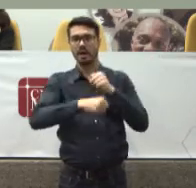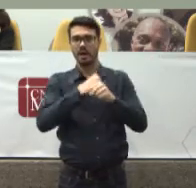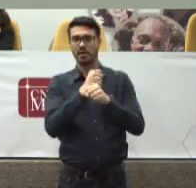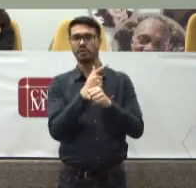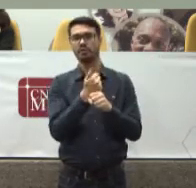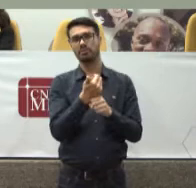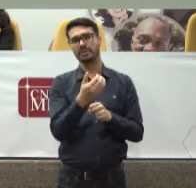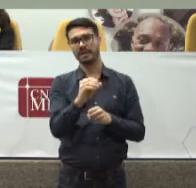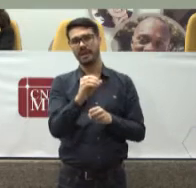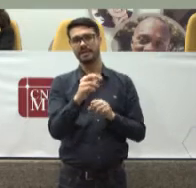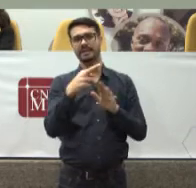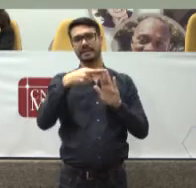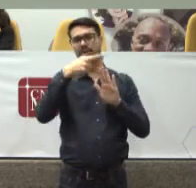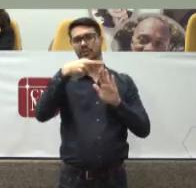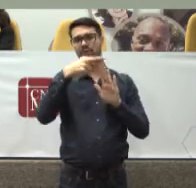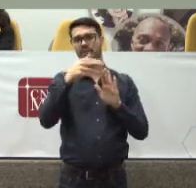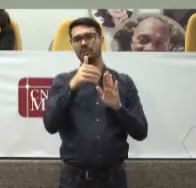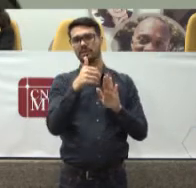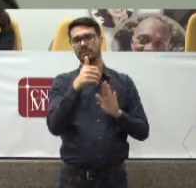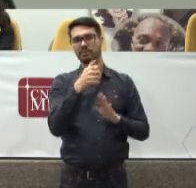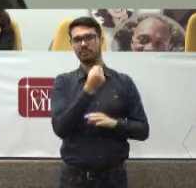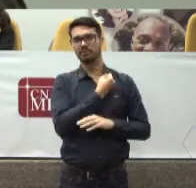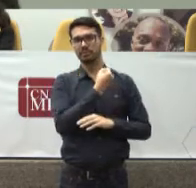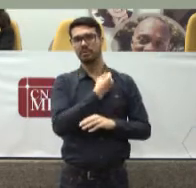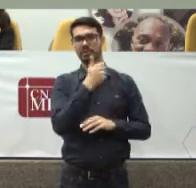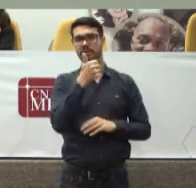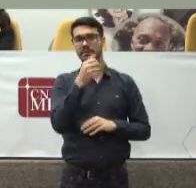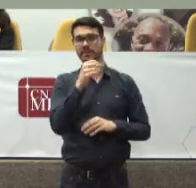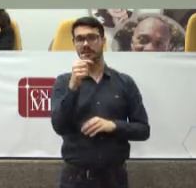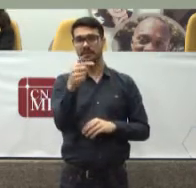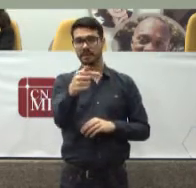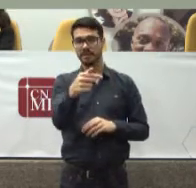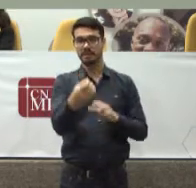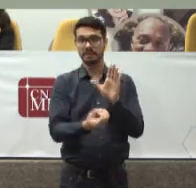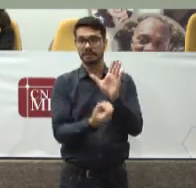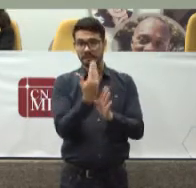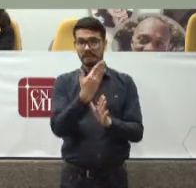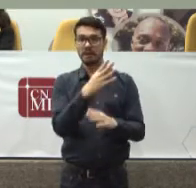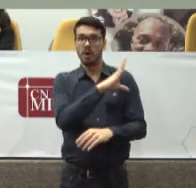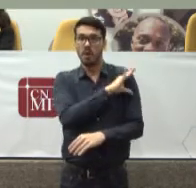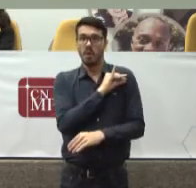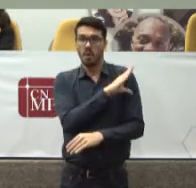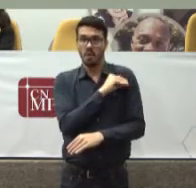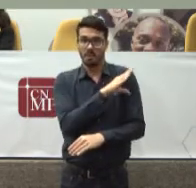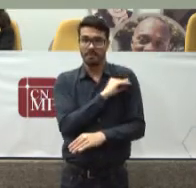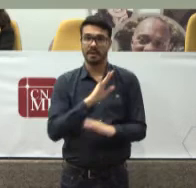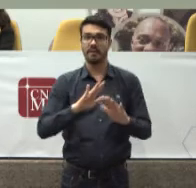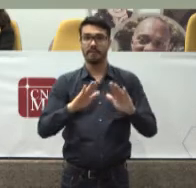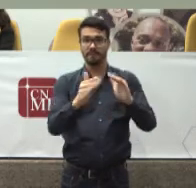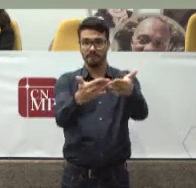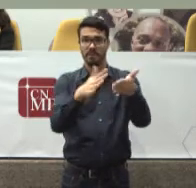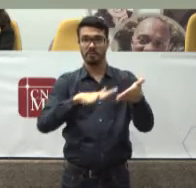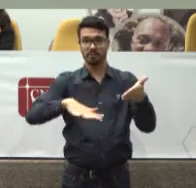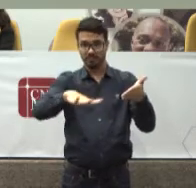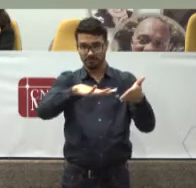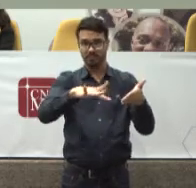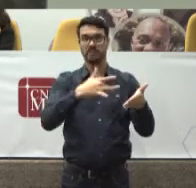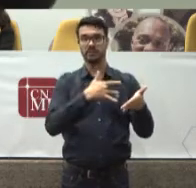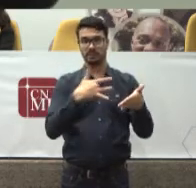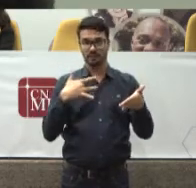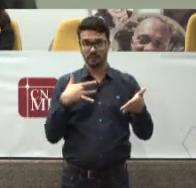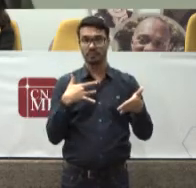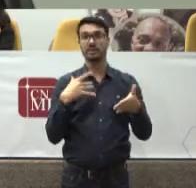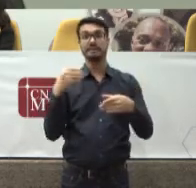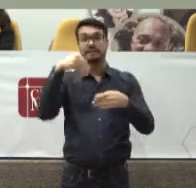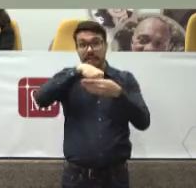resolução 107 Resolução Que cria O comitê Do Fórum da Saúde Do Conselho Nacional De Justiça